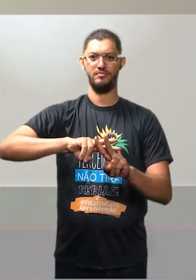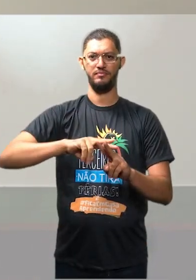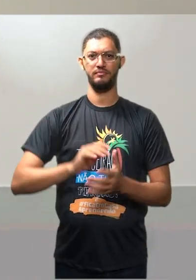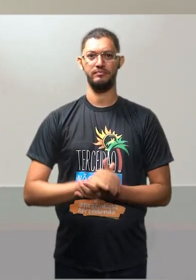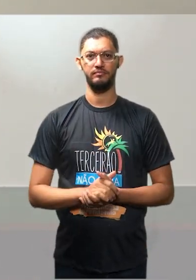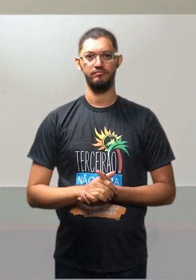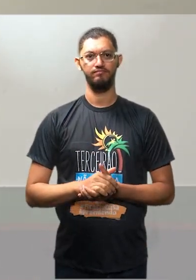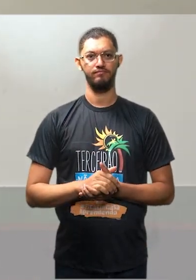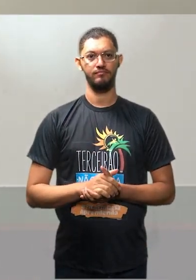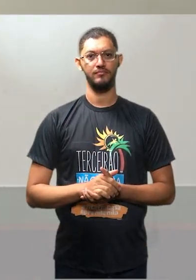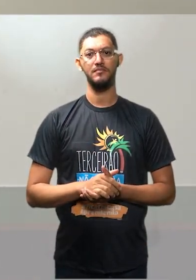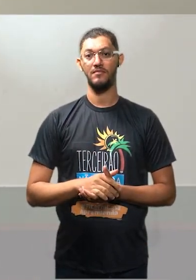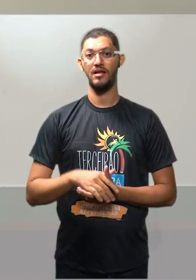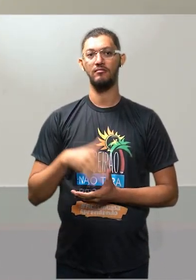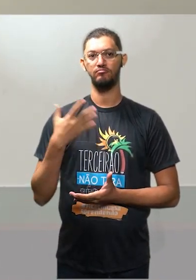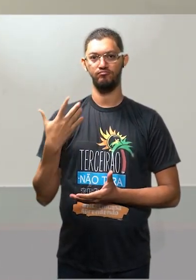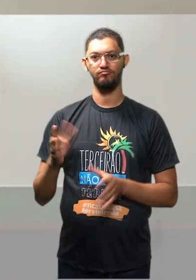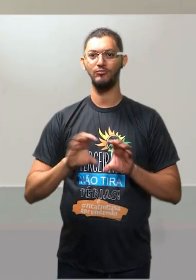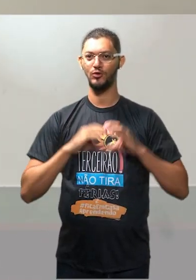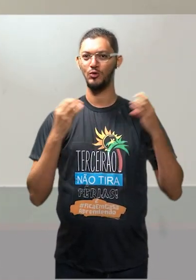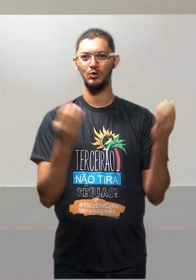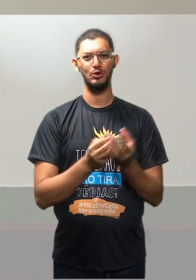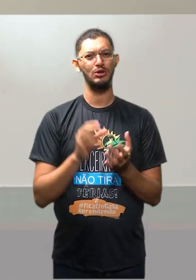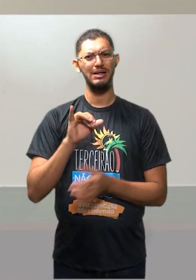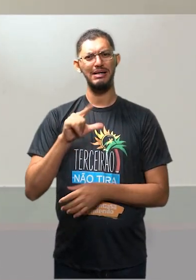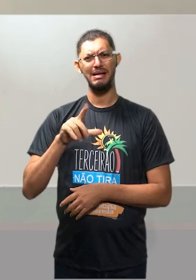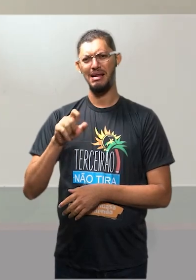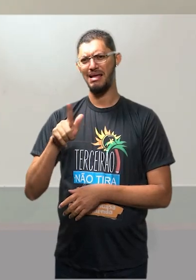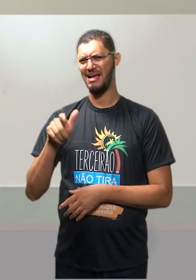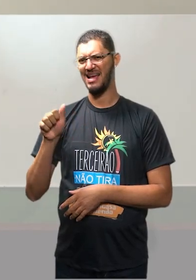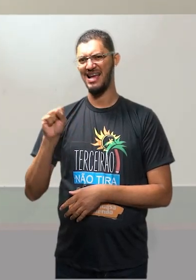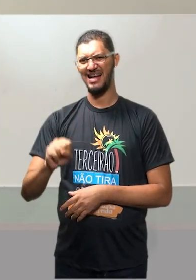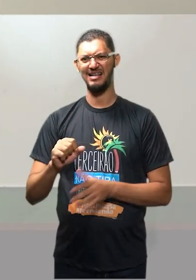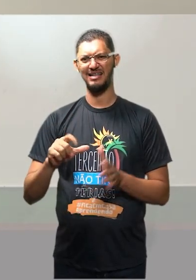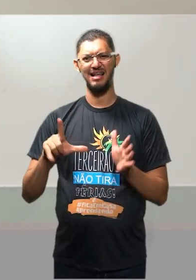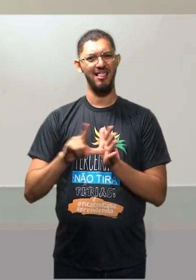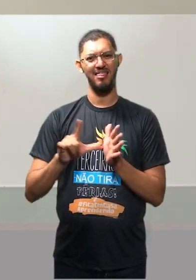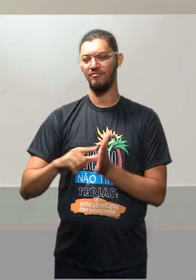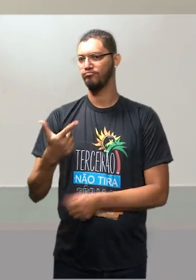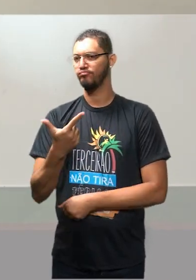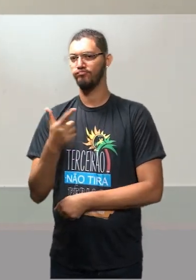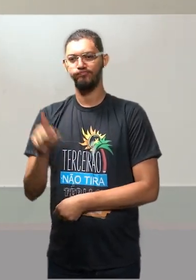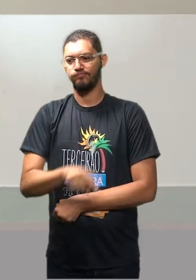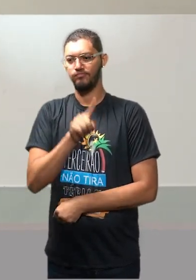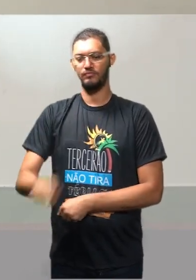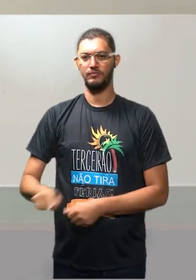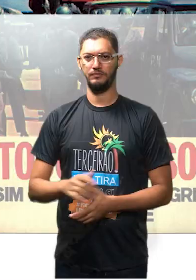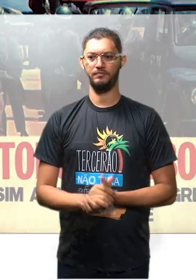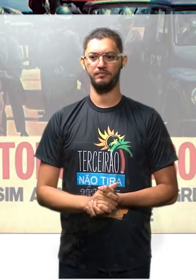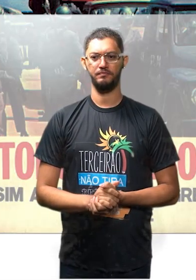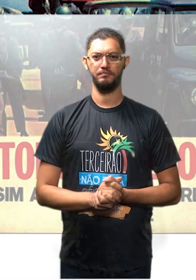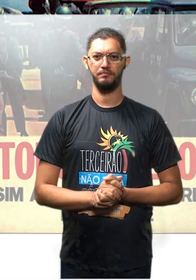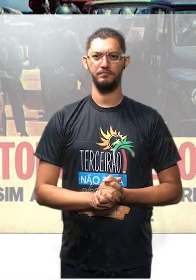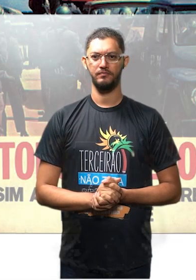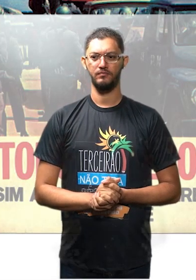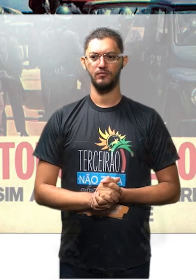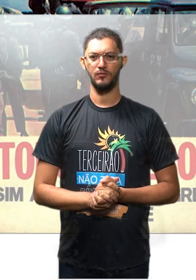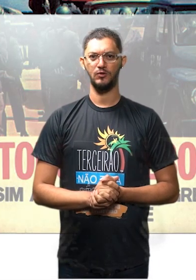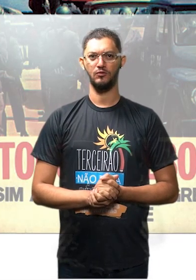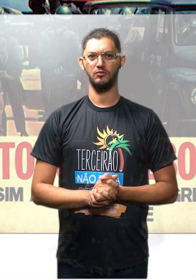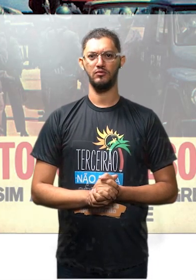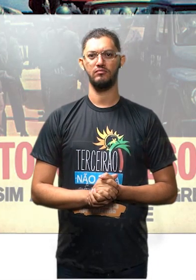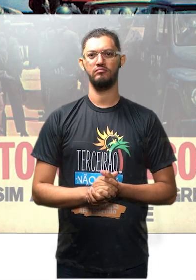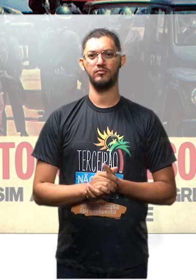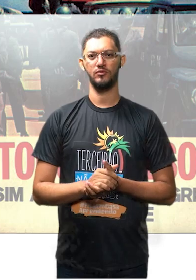Aí já são os congressos ilegais, depois do AI-5. Deu pra entender? Vamos lá. Avançando. Movimento